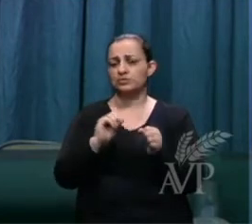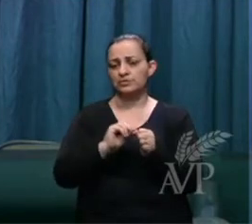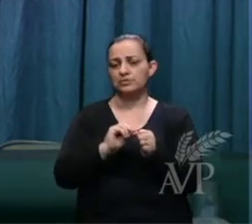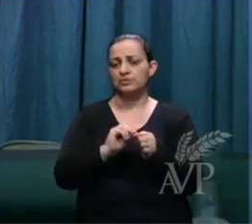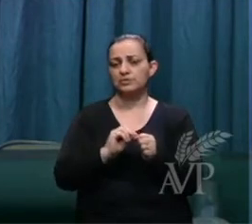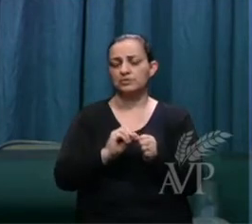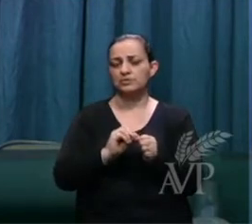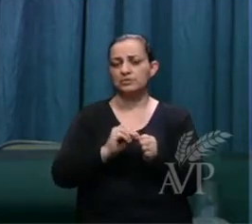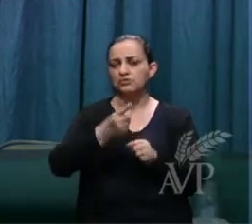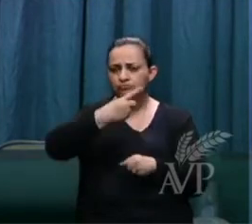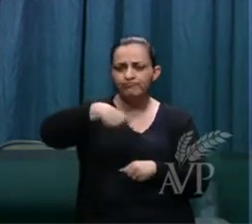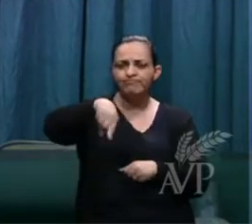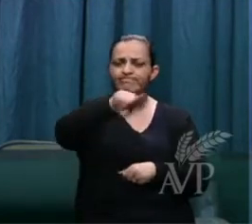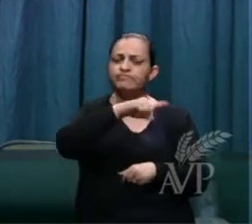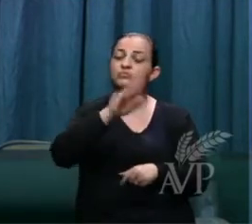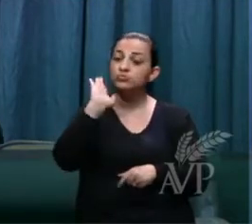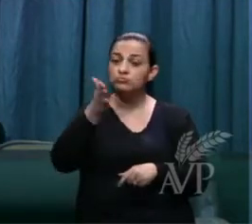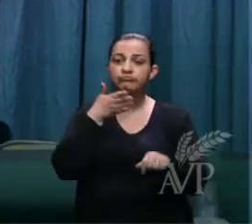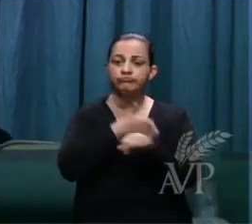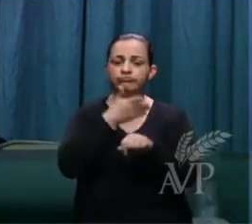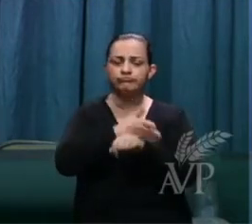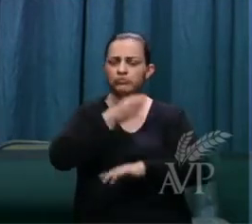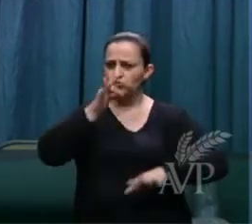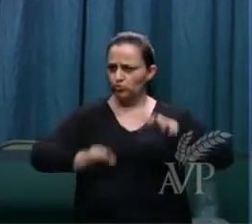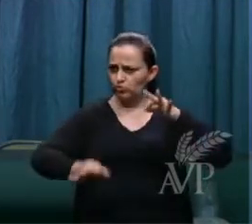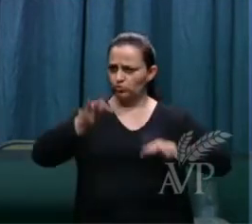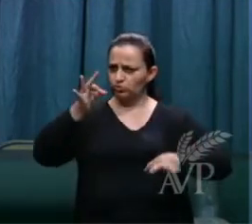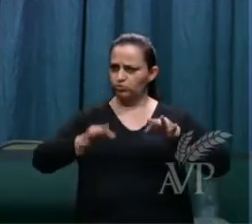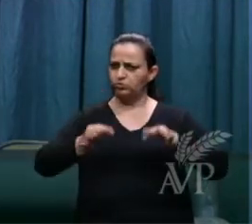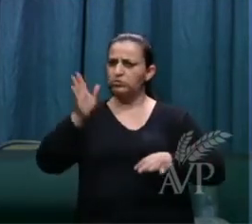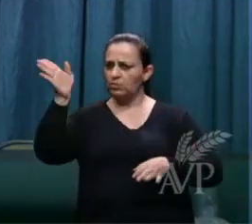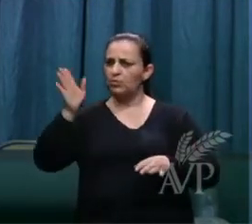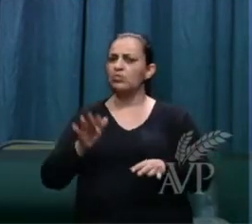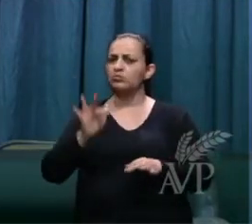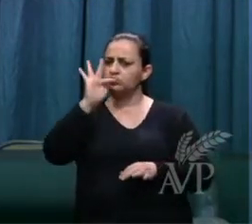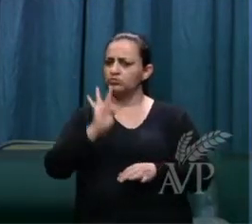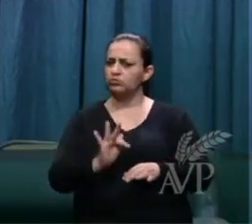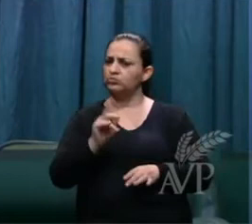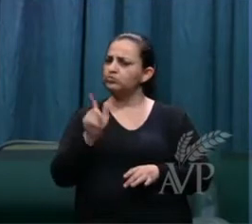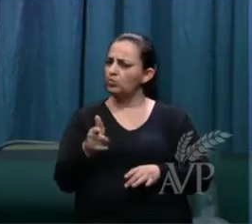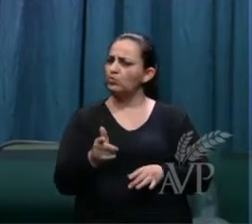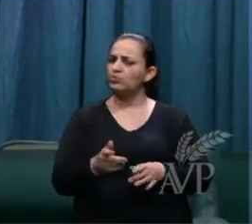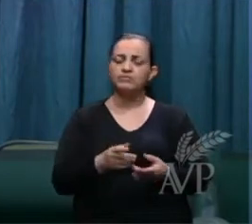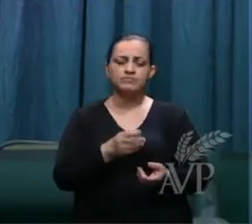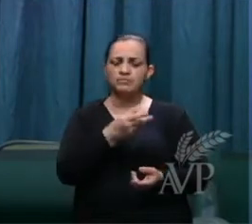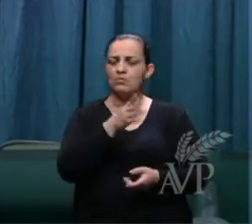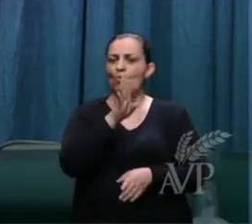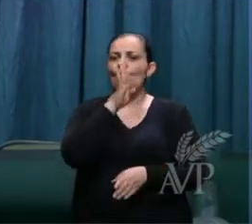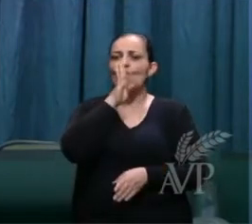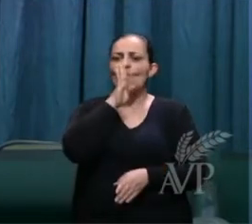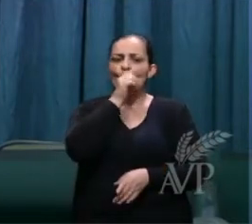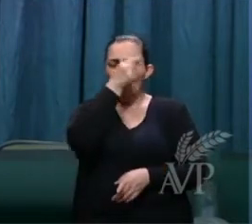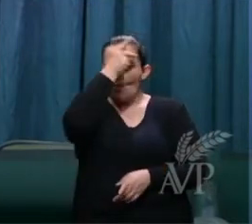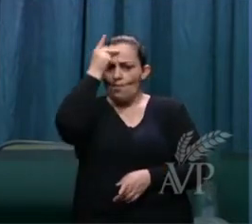Você já foi no tribunal, já viu um julgamento? O réu não fala nada.